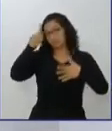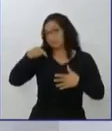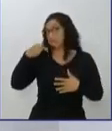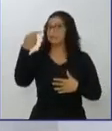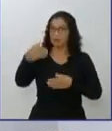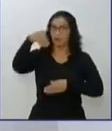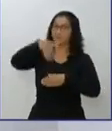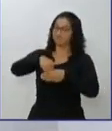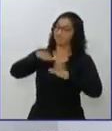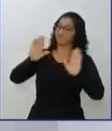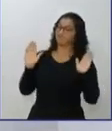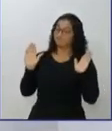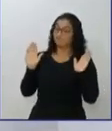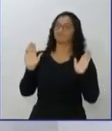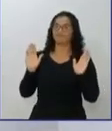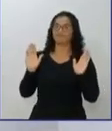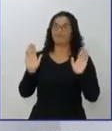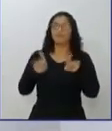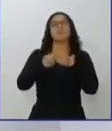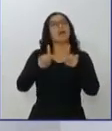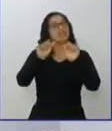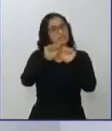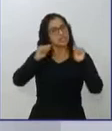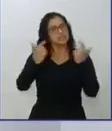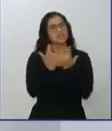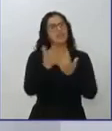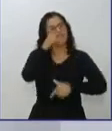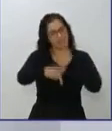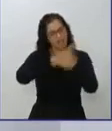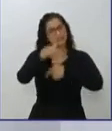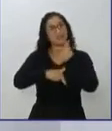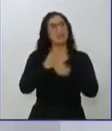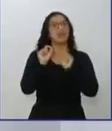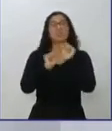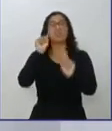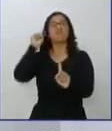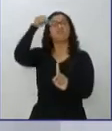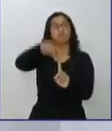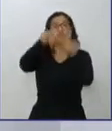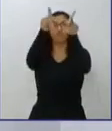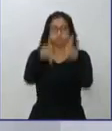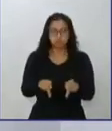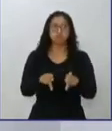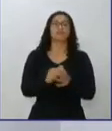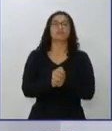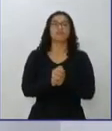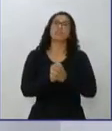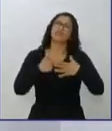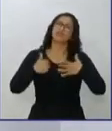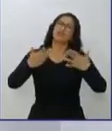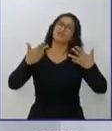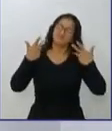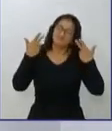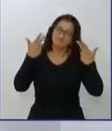a Assembleia está lá para trabalhar para as pessoas, não para o governador. Por isso eu tenho total tranquilidade, total segurança, de que